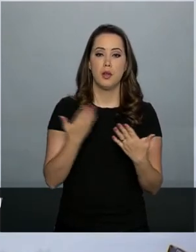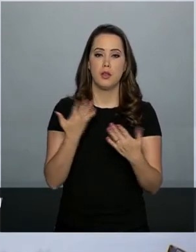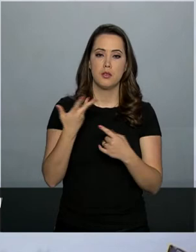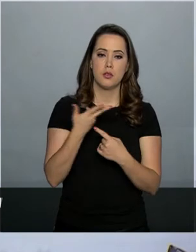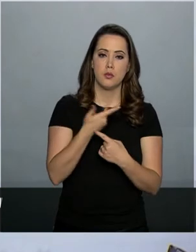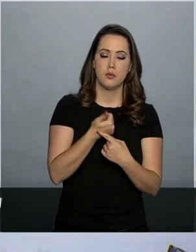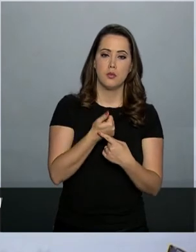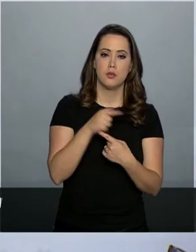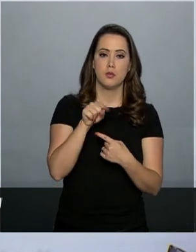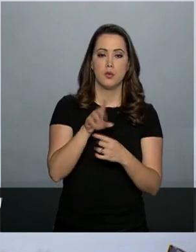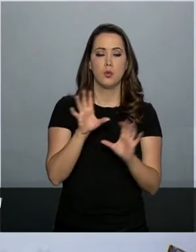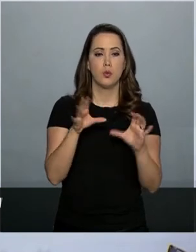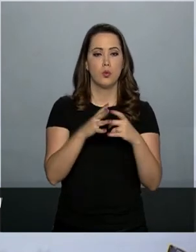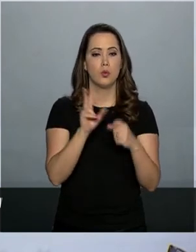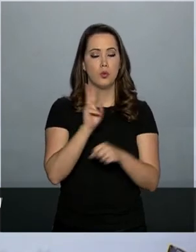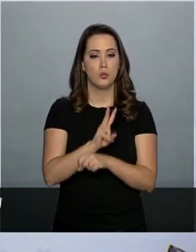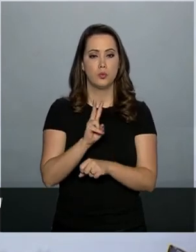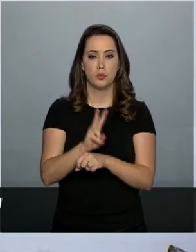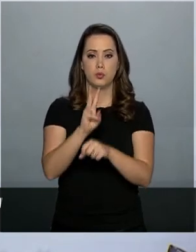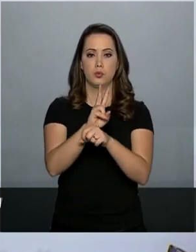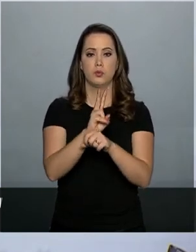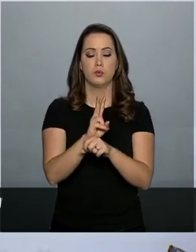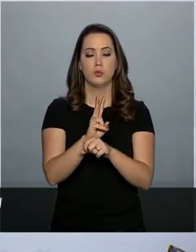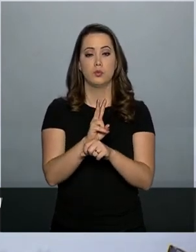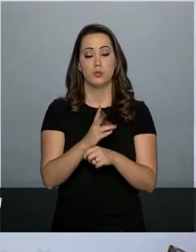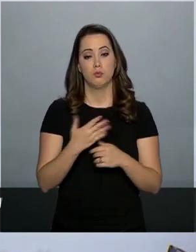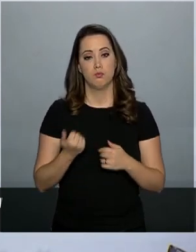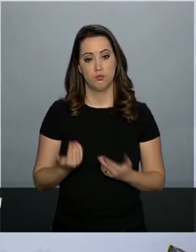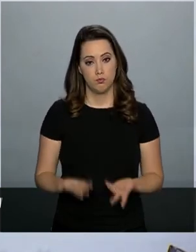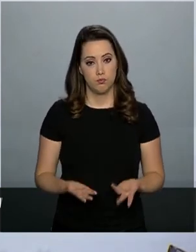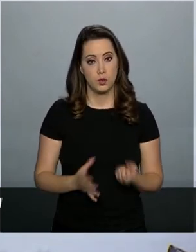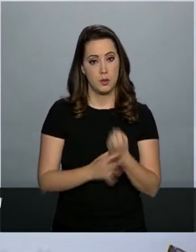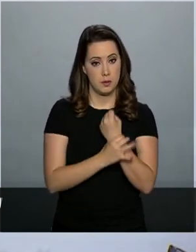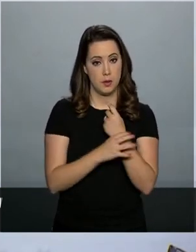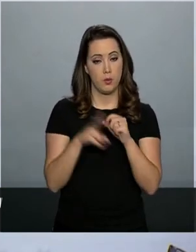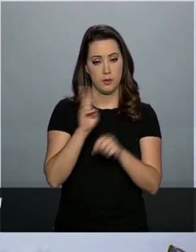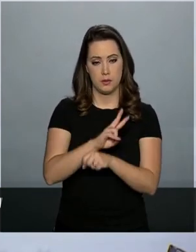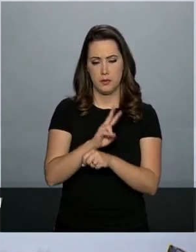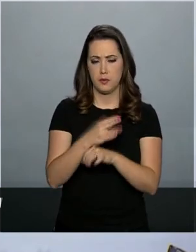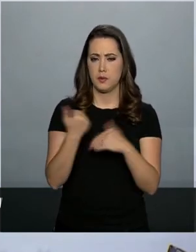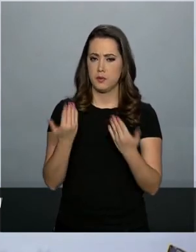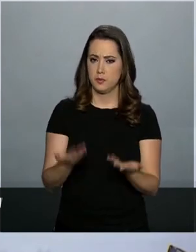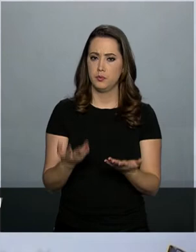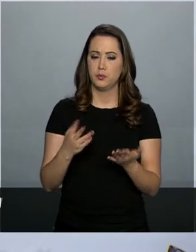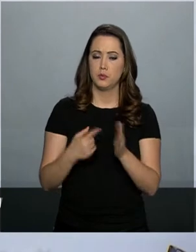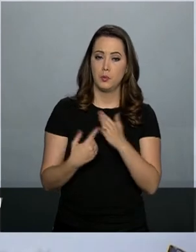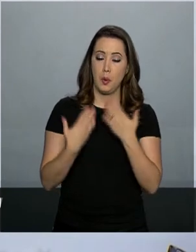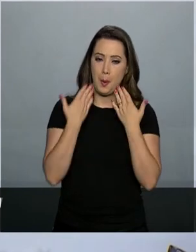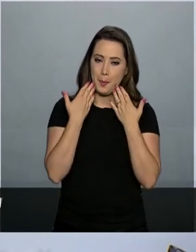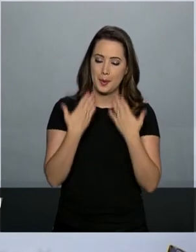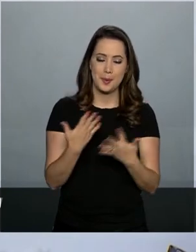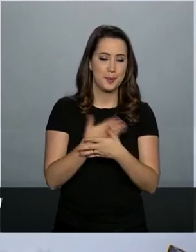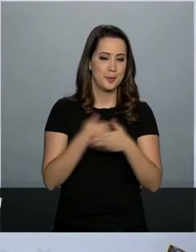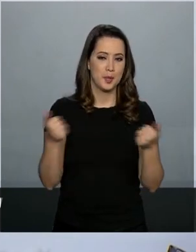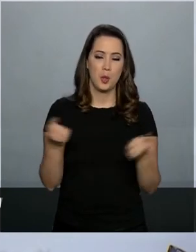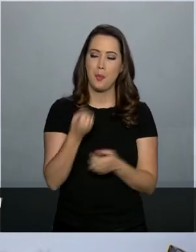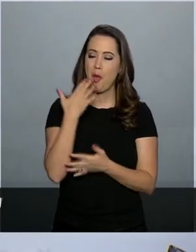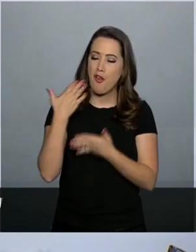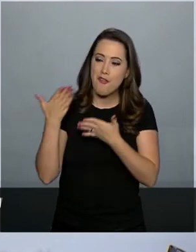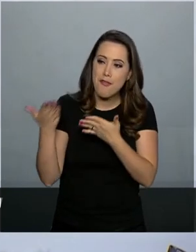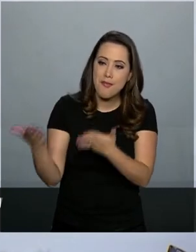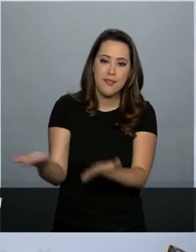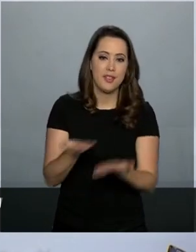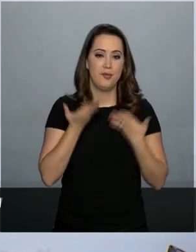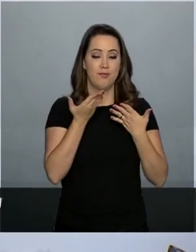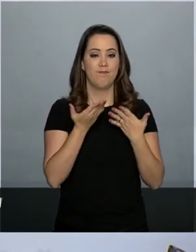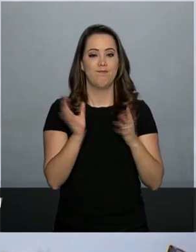arte na área de segurança e defesa. Nesse sentido, apresento os melhores votos de boas-vindas